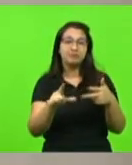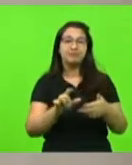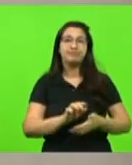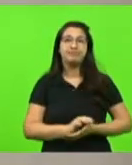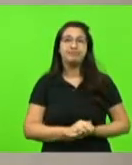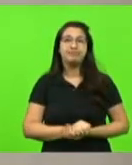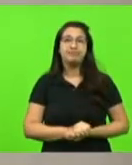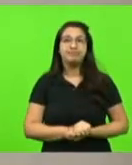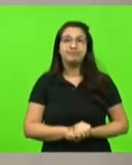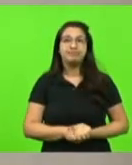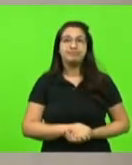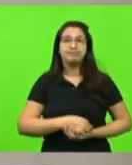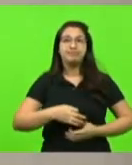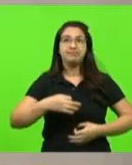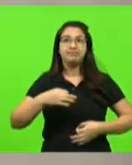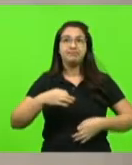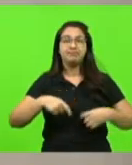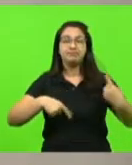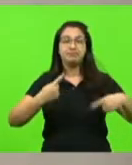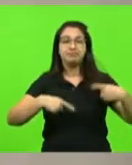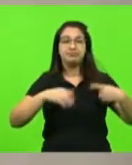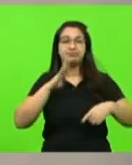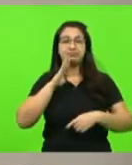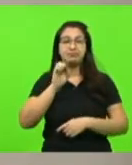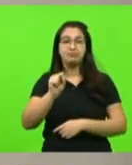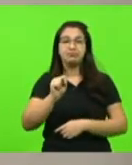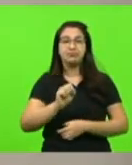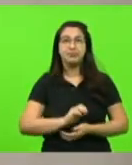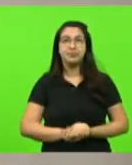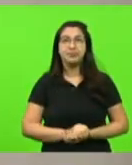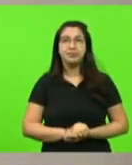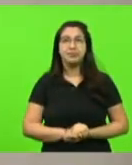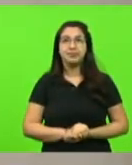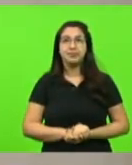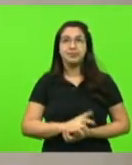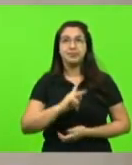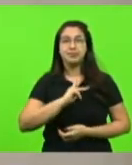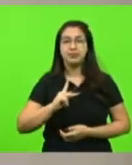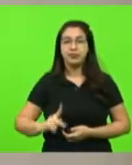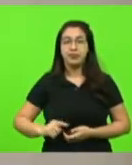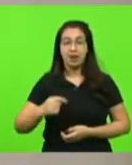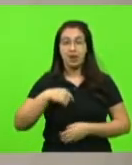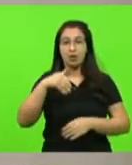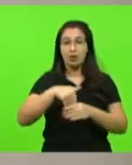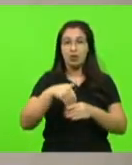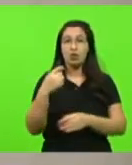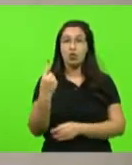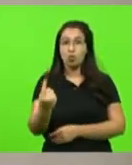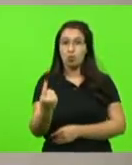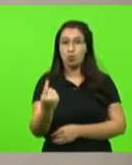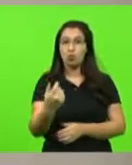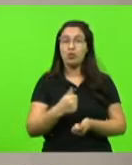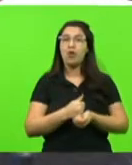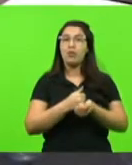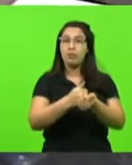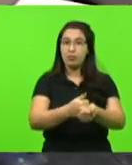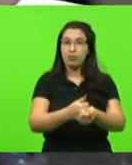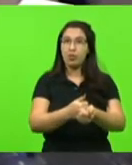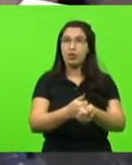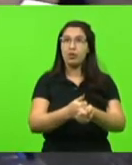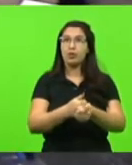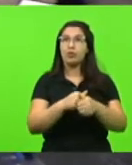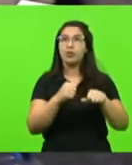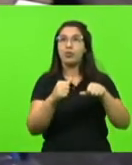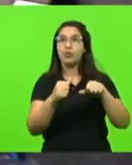Para discutir a matéria, com a palavra o deputado Bruno Souza. Presidente, meu voto será 1. Eu irei apoiar a manutenção do veto, que